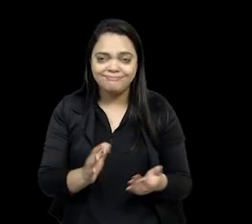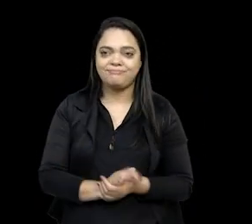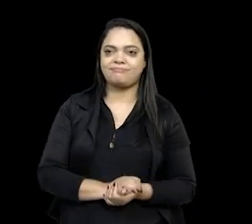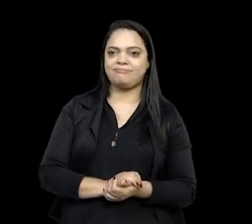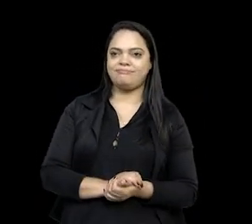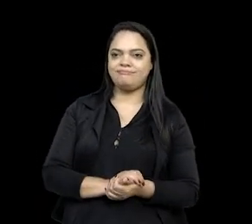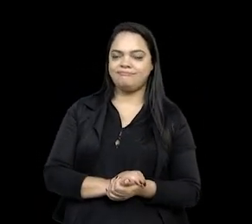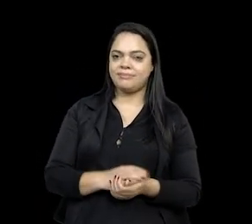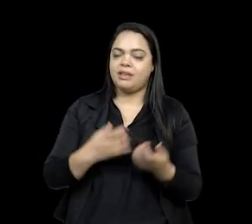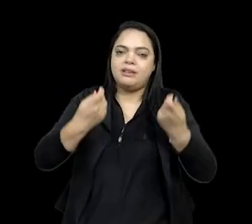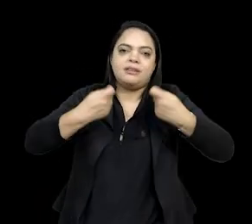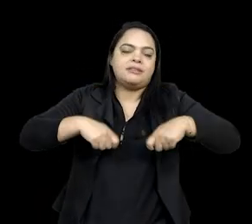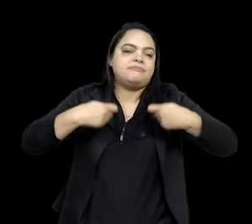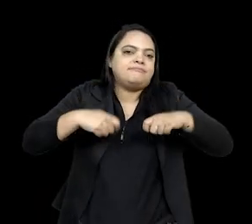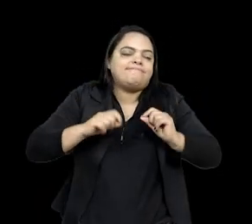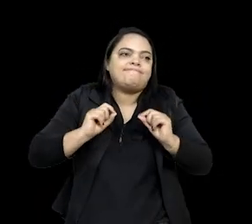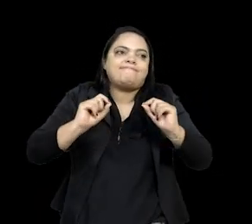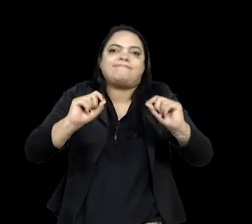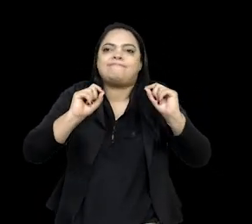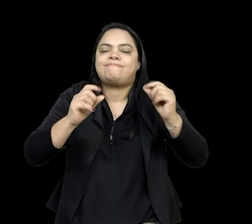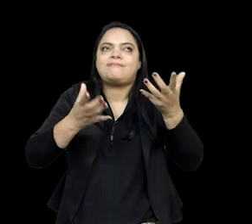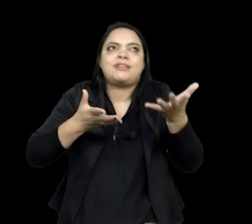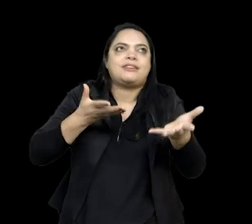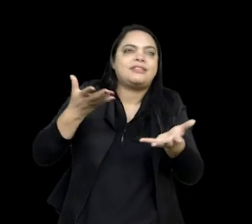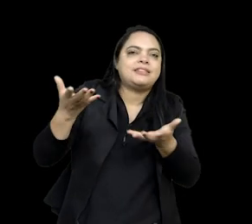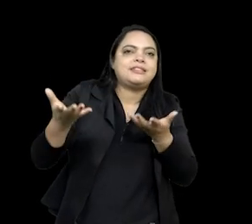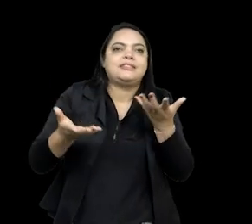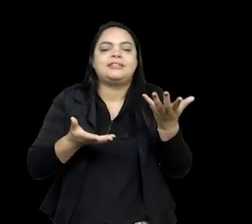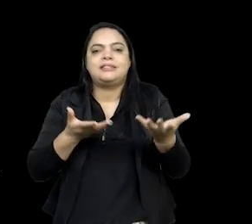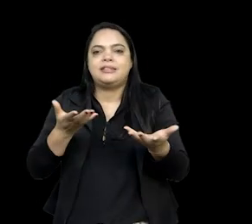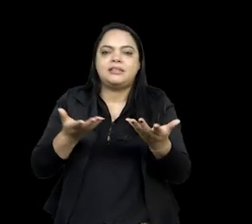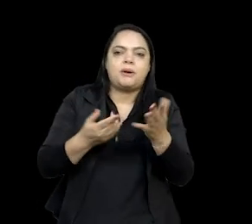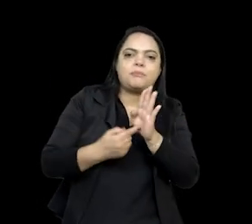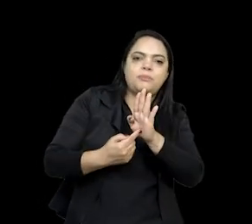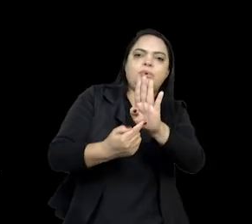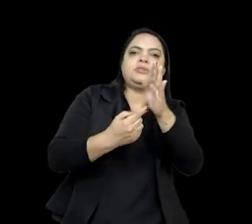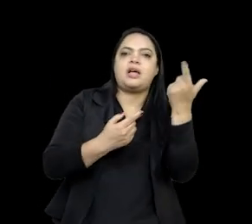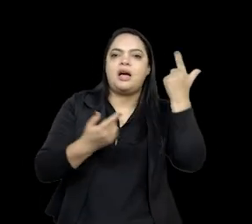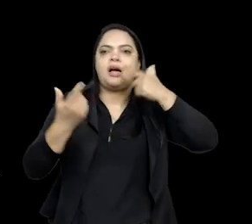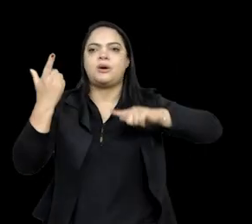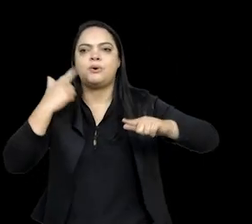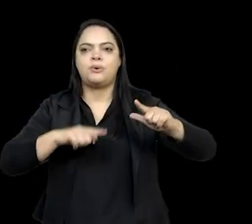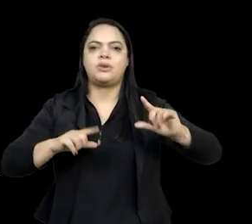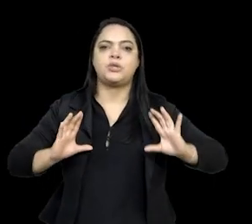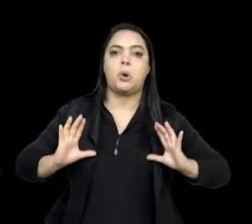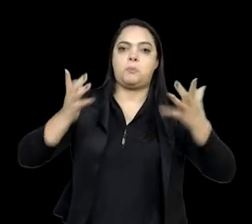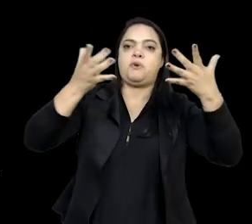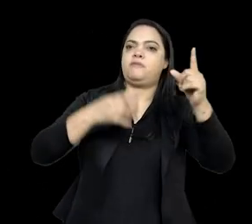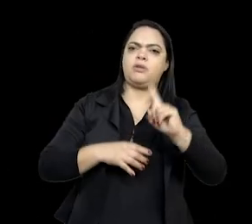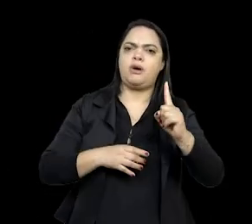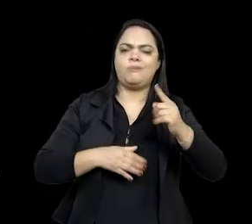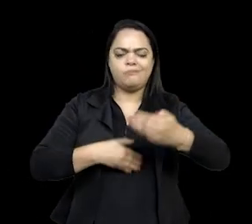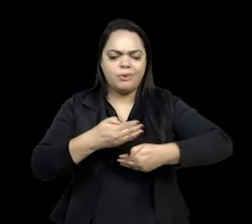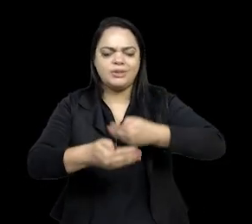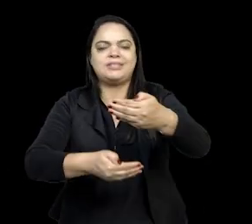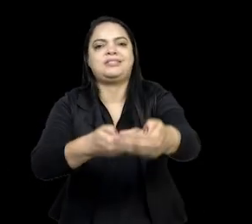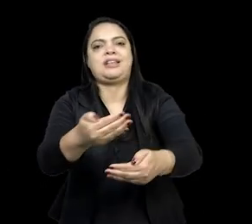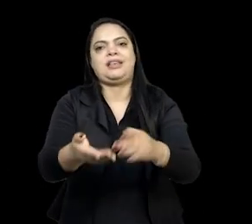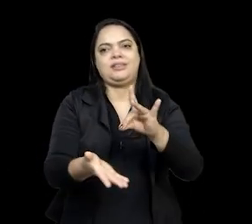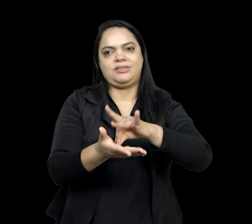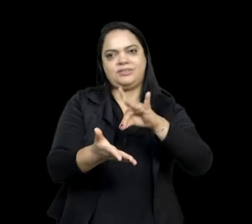Então, é preciso lidar lidar com a conquista e com a colonização, não como um evento, mas como um processo, né,